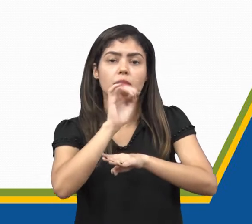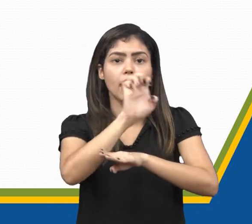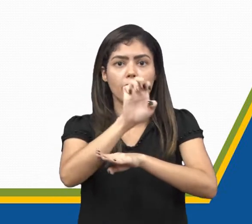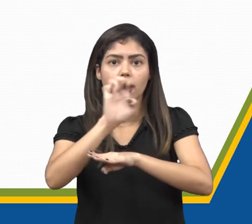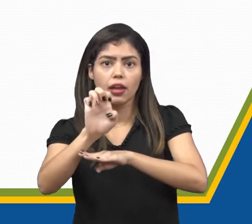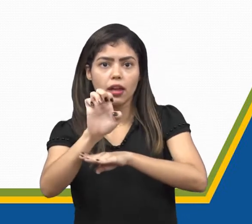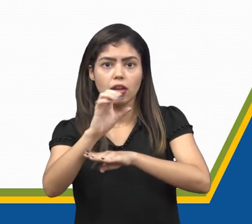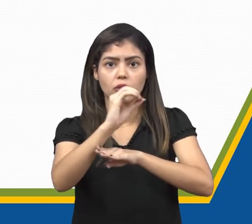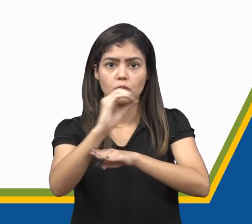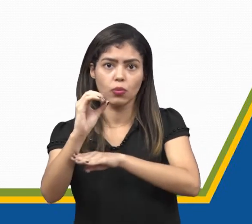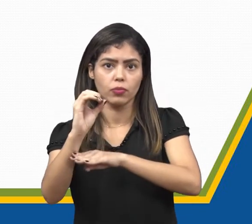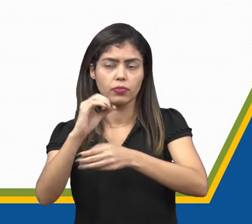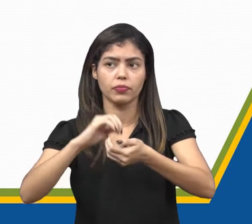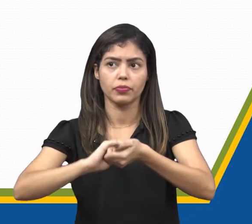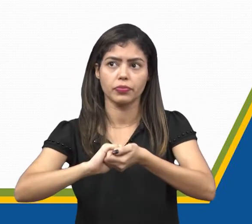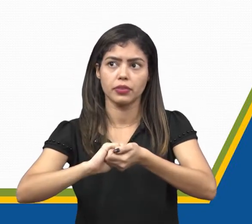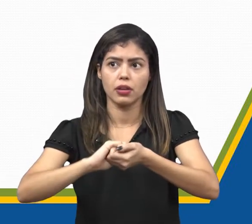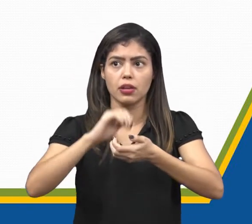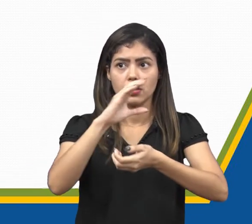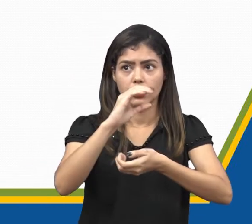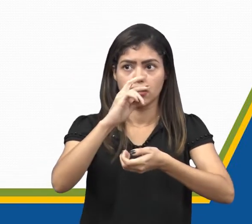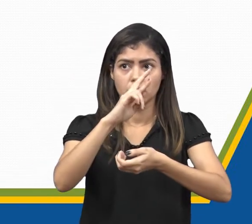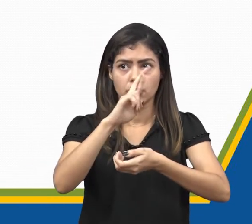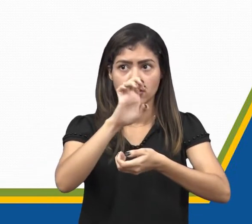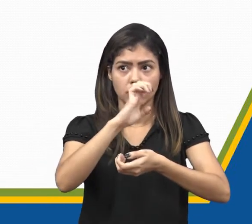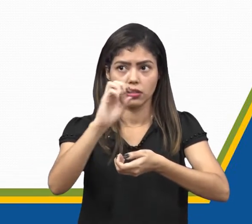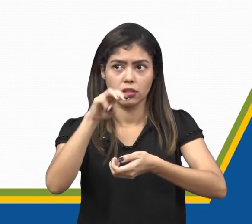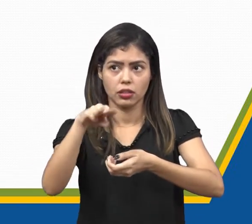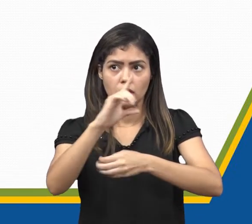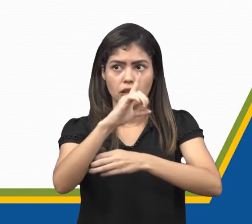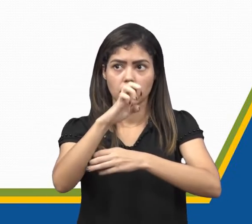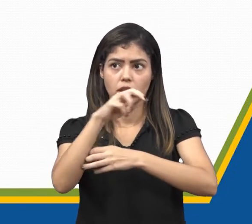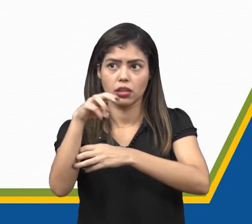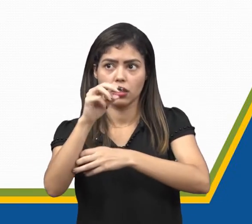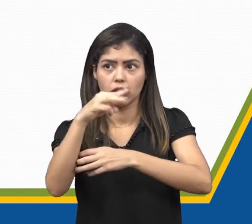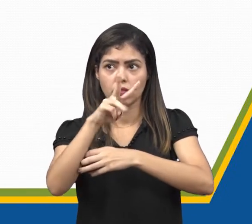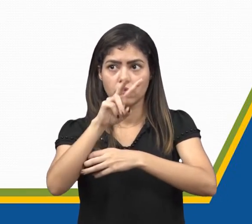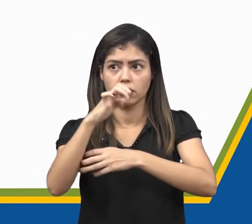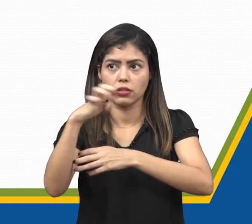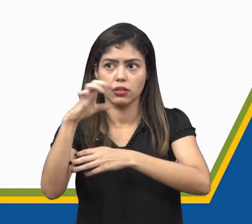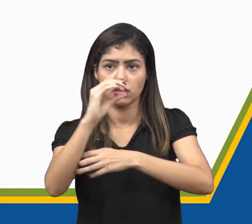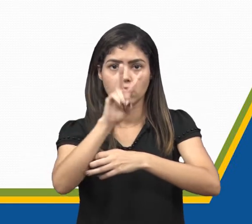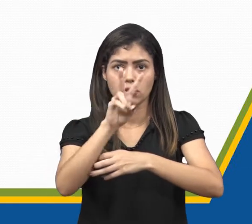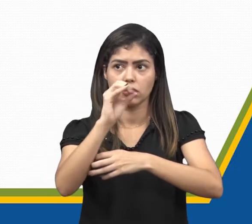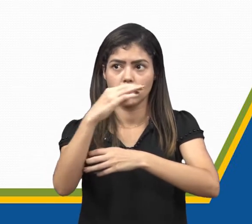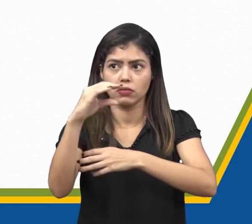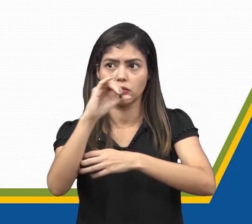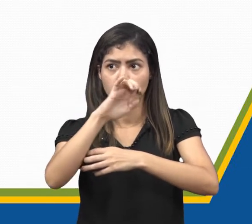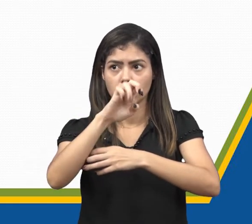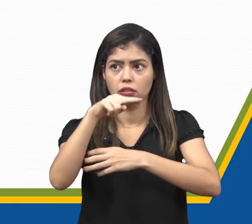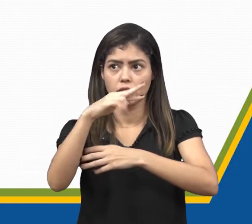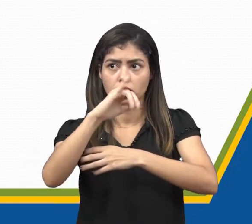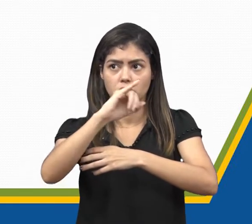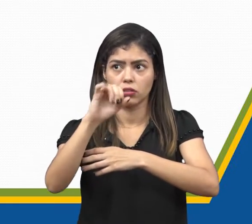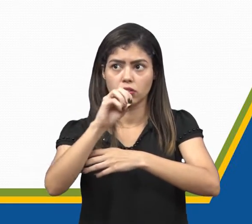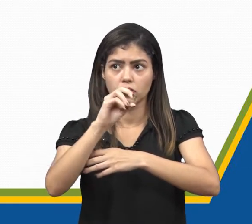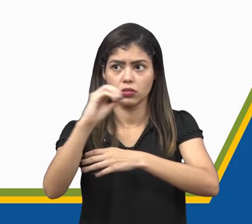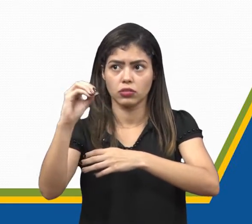e o O, né? Das palavras como creem, deem, veem, vou, enjou, perdou.